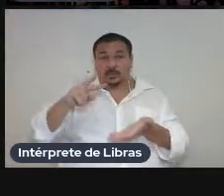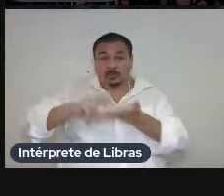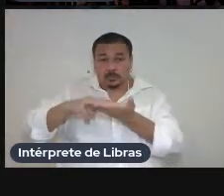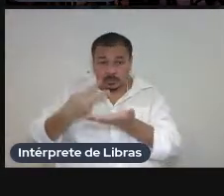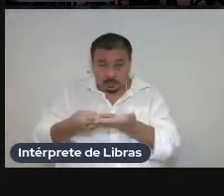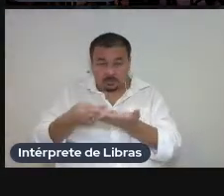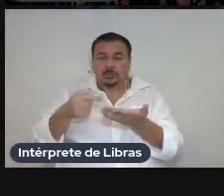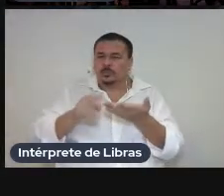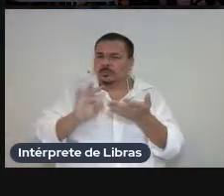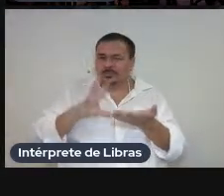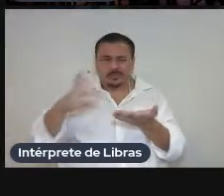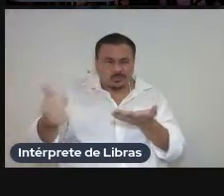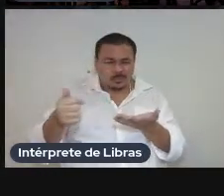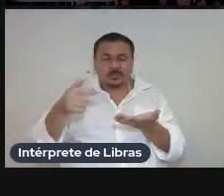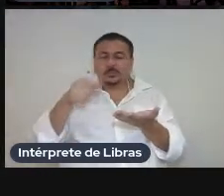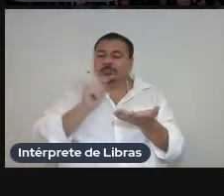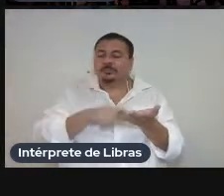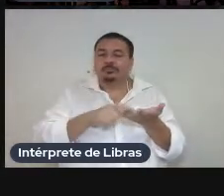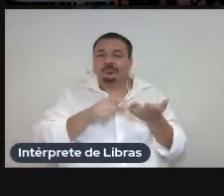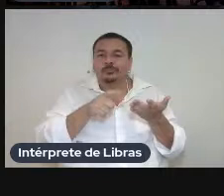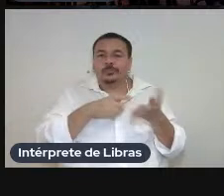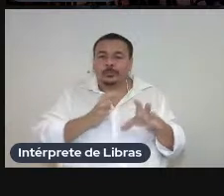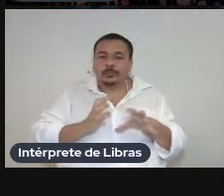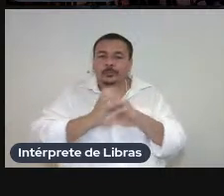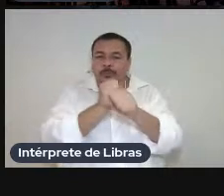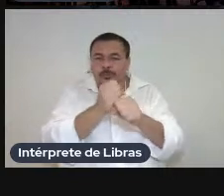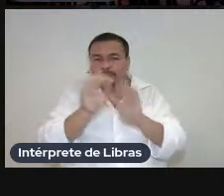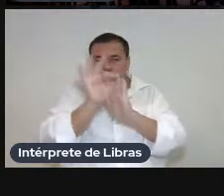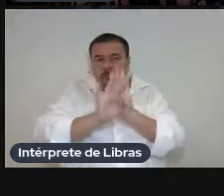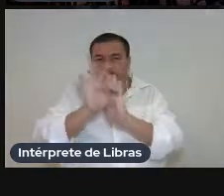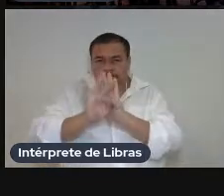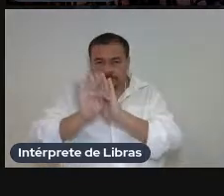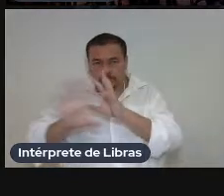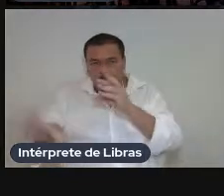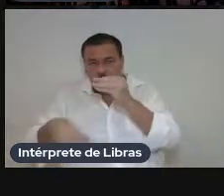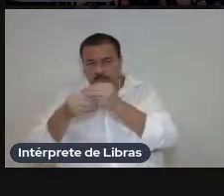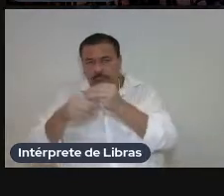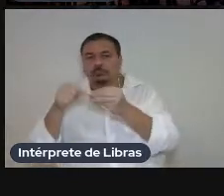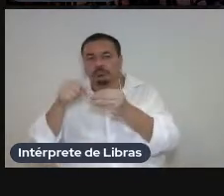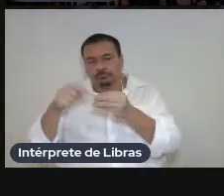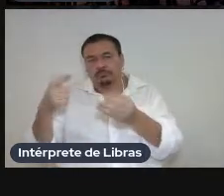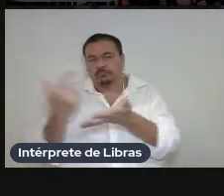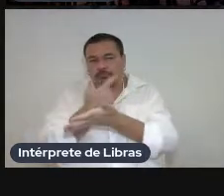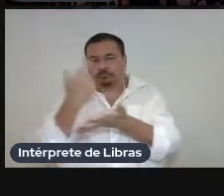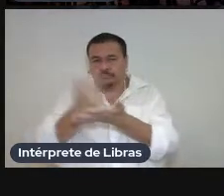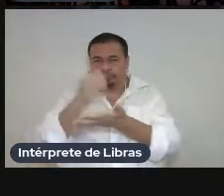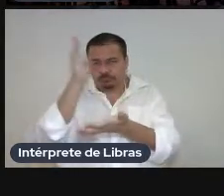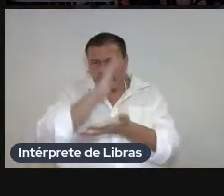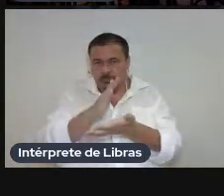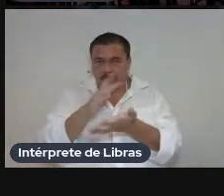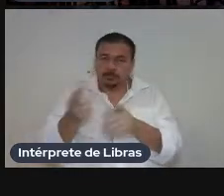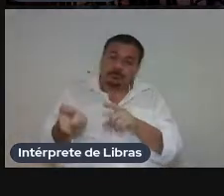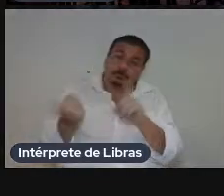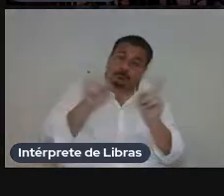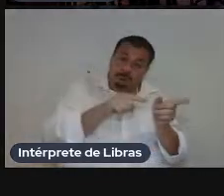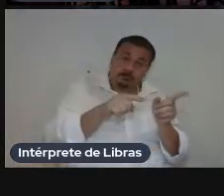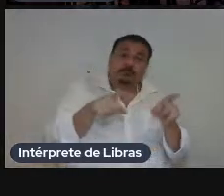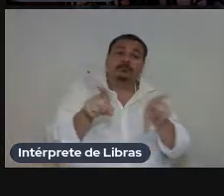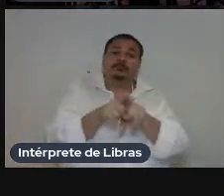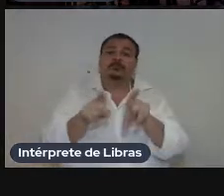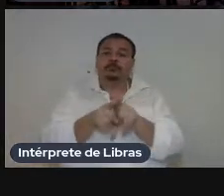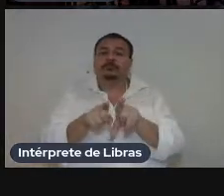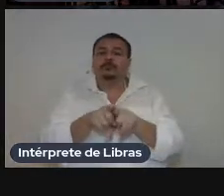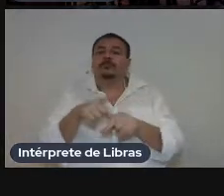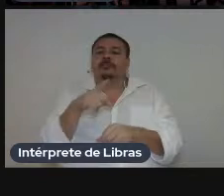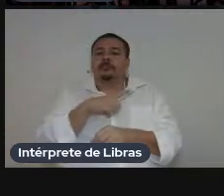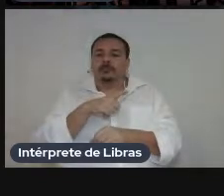acompanha a obra traduzida no Brasil partimos também outro pouquinho partimos também a